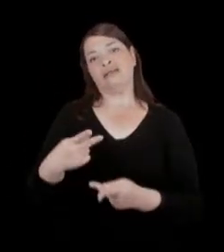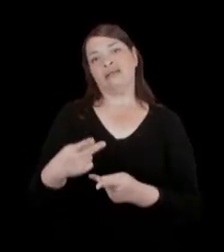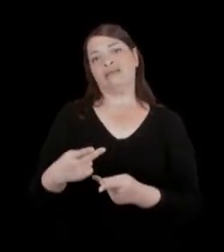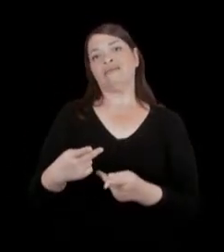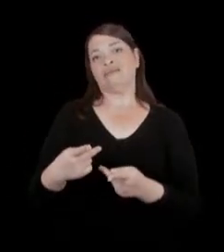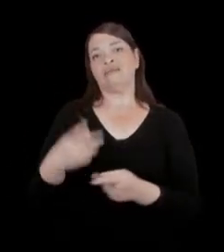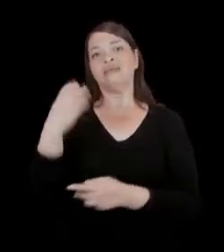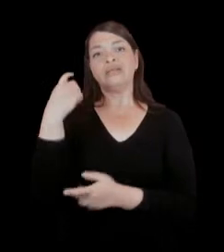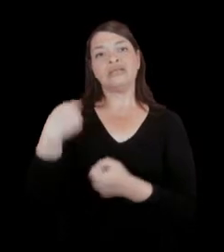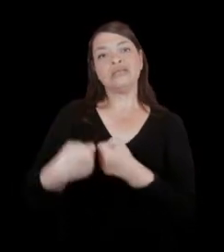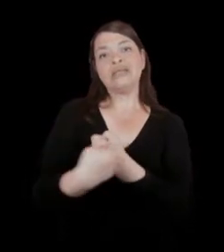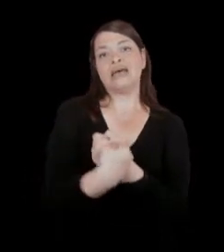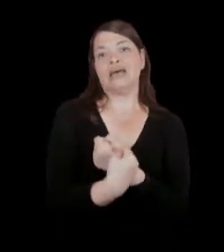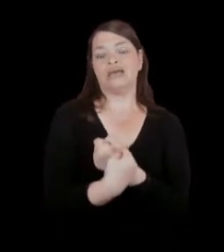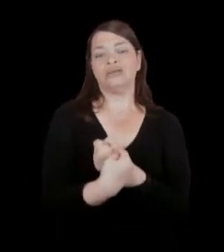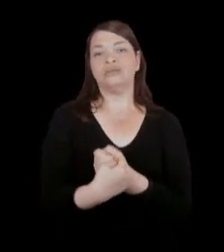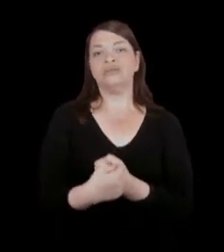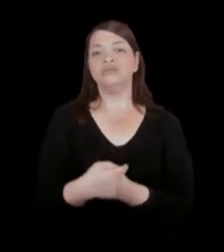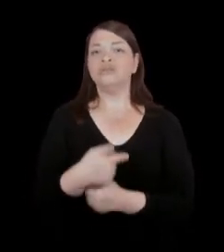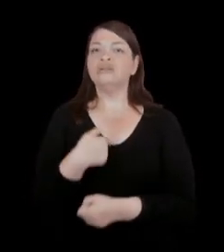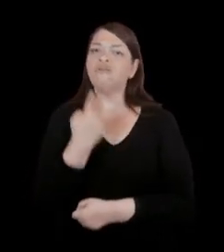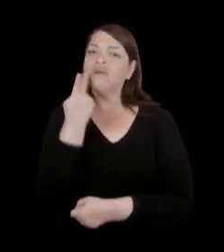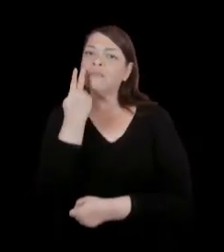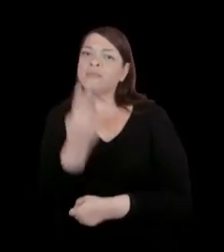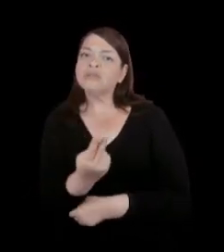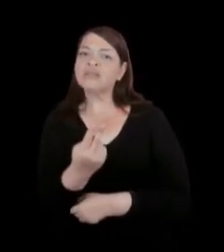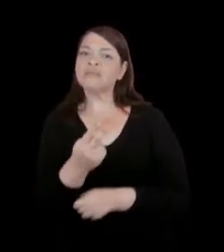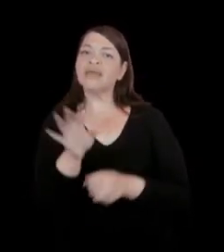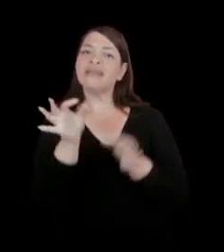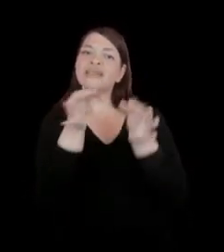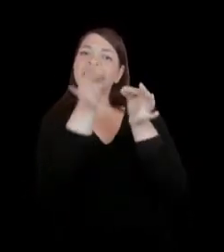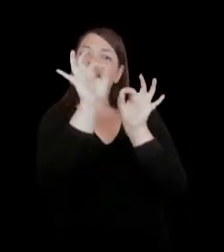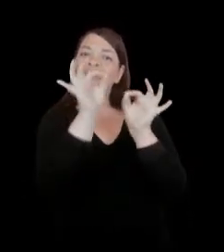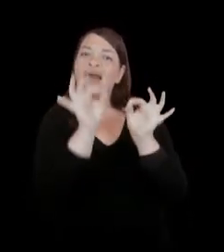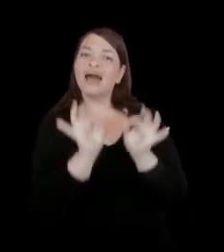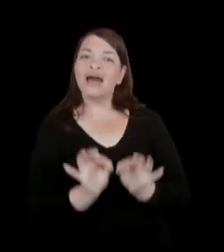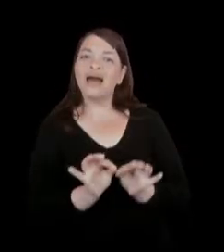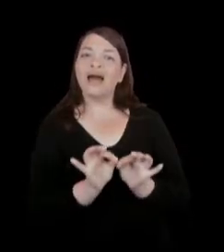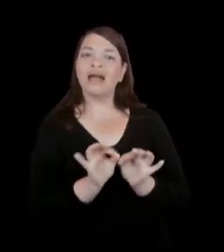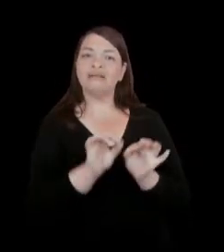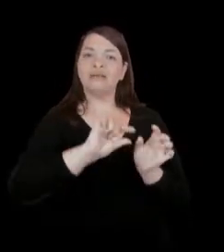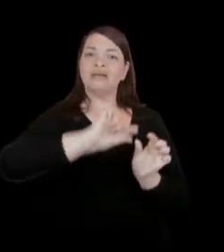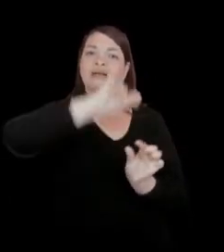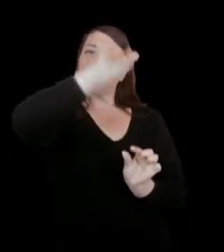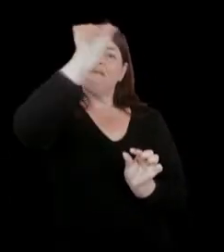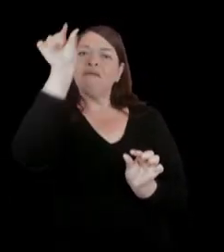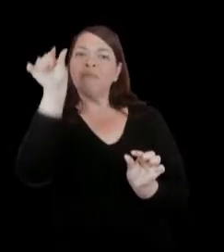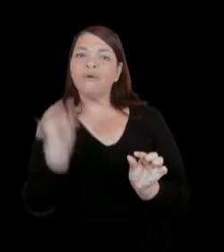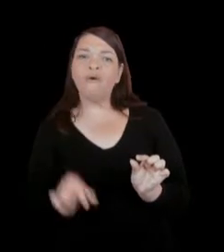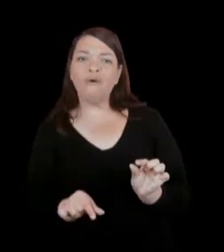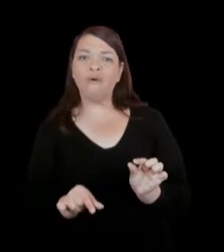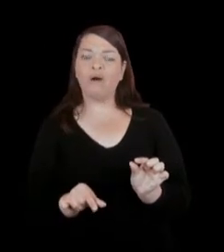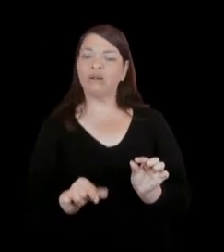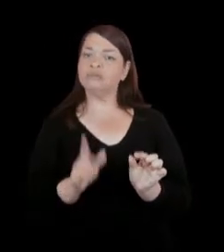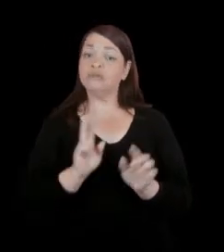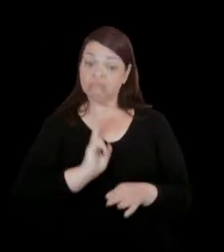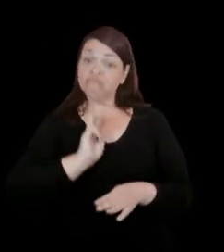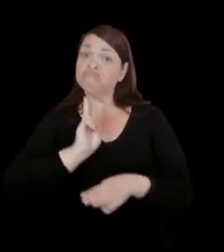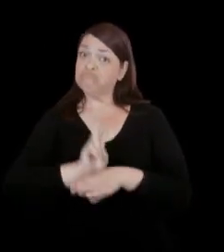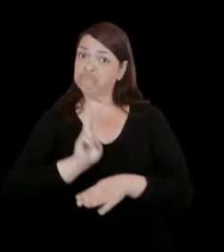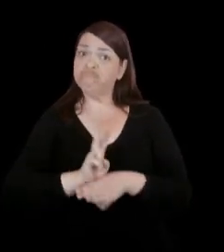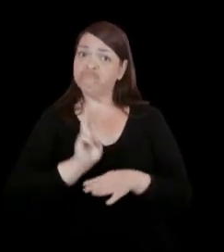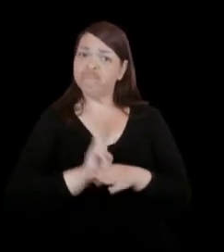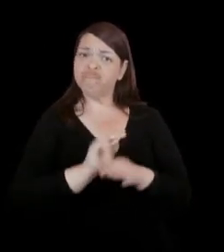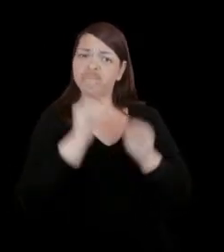Então, vocês vão notar o acabamento e detalhamento das portas, por exemplo. Elas estão muito cuidadosamente